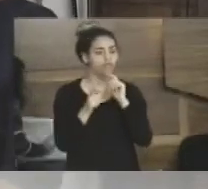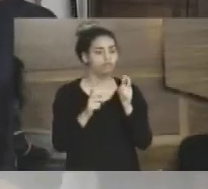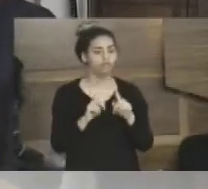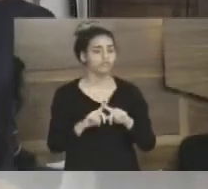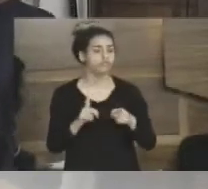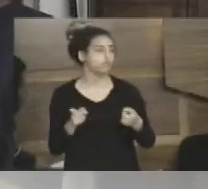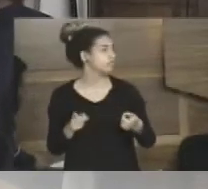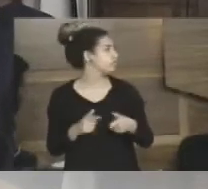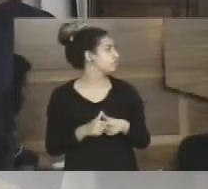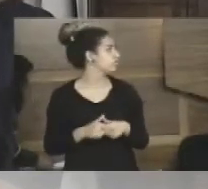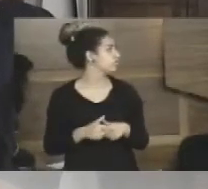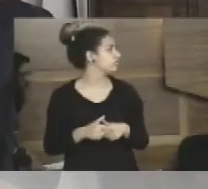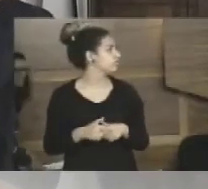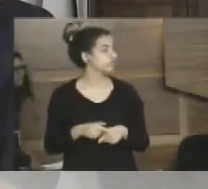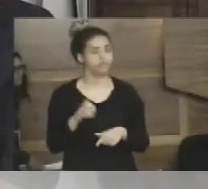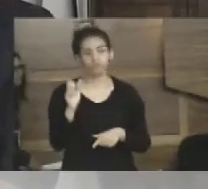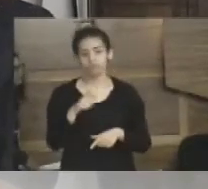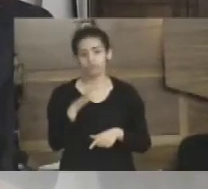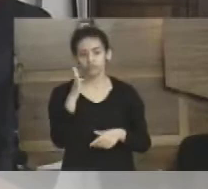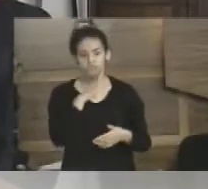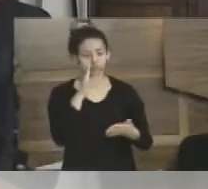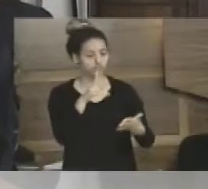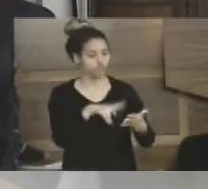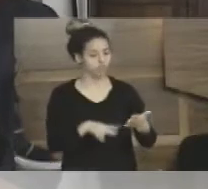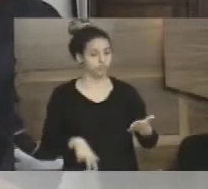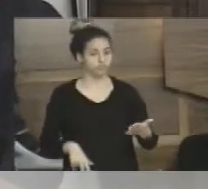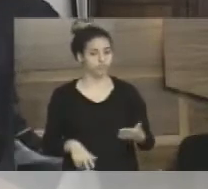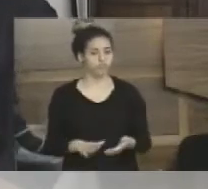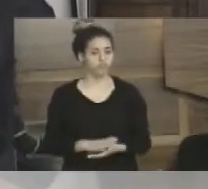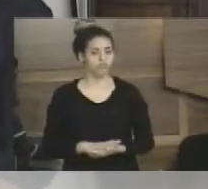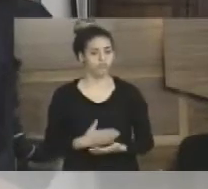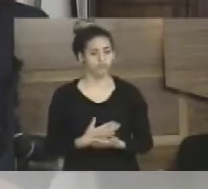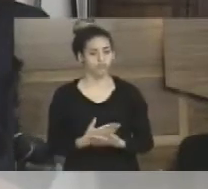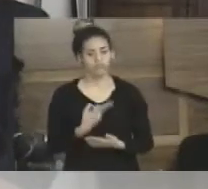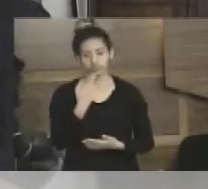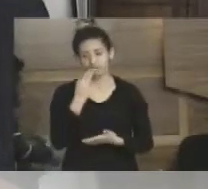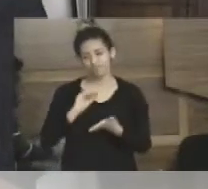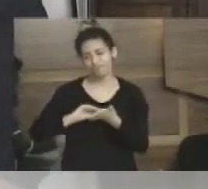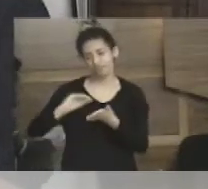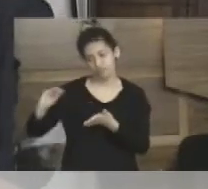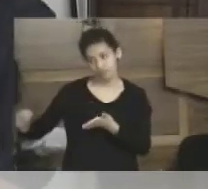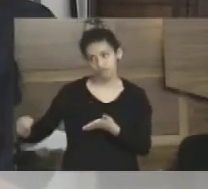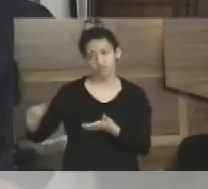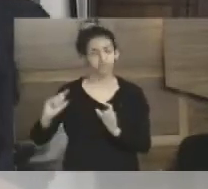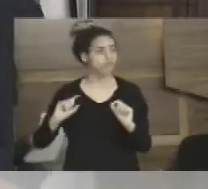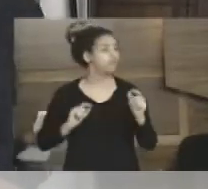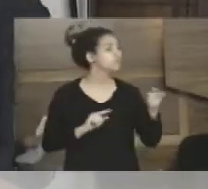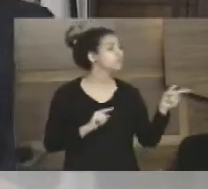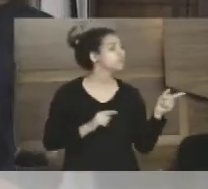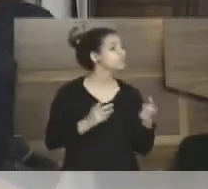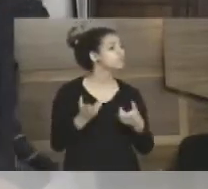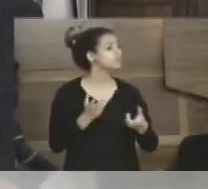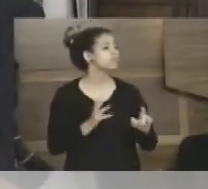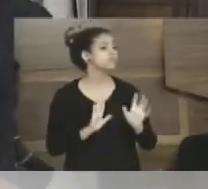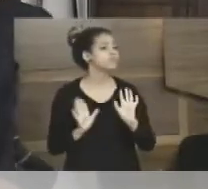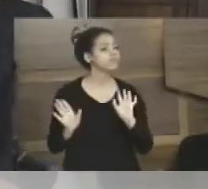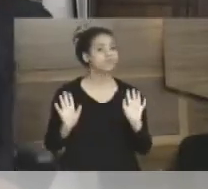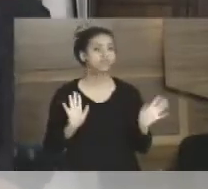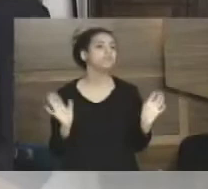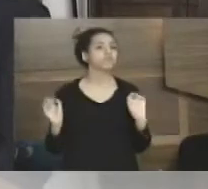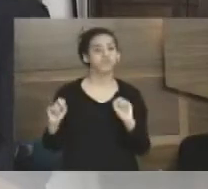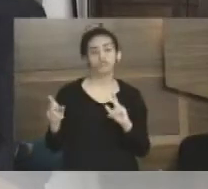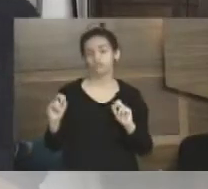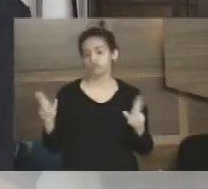verdade, nem foi imediatamente pedido as vistas do processo. No começo falou assim, eu vou retirar, o que vocês acham? Aí ficou, ah, então